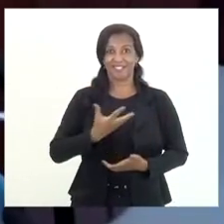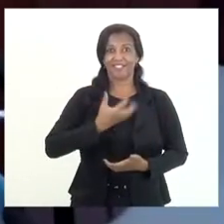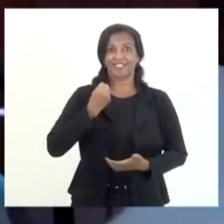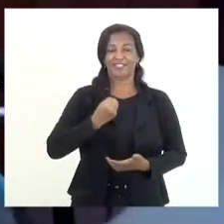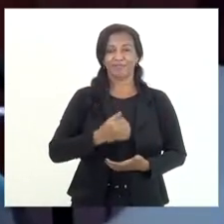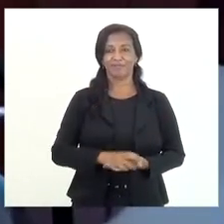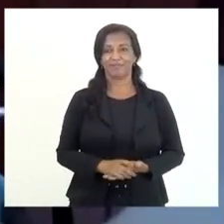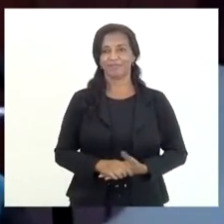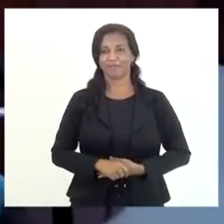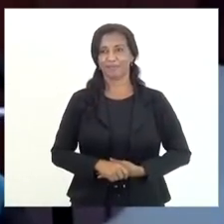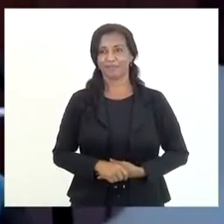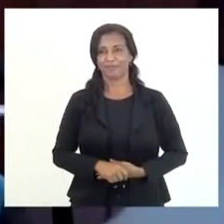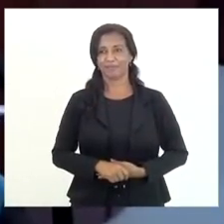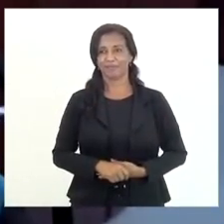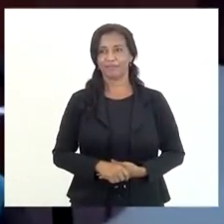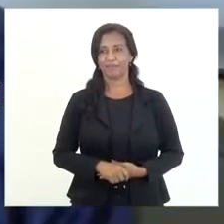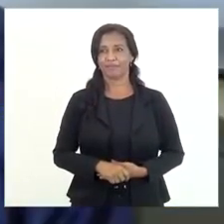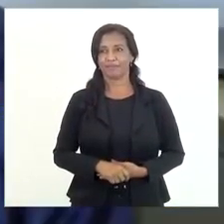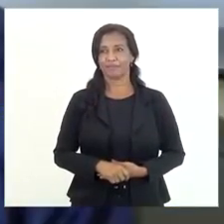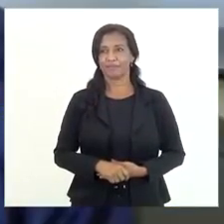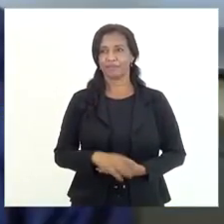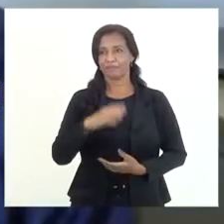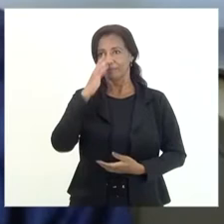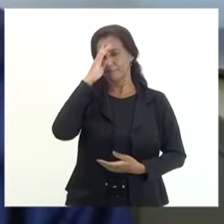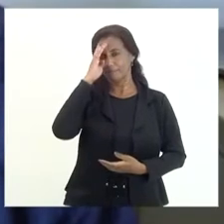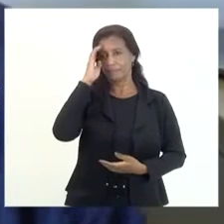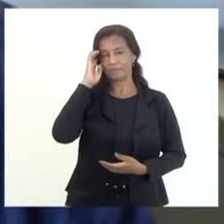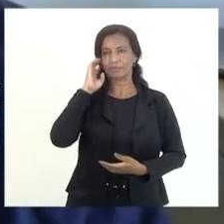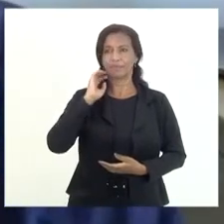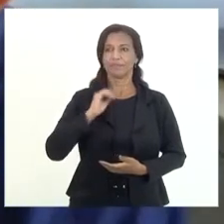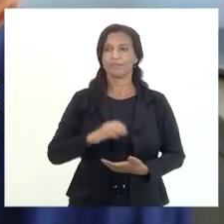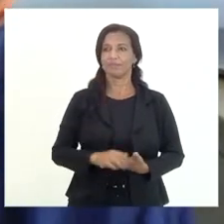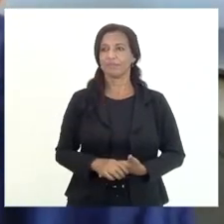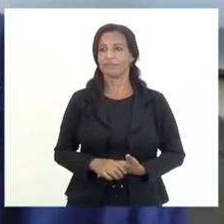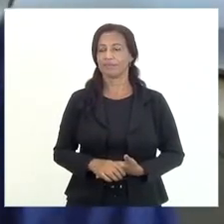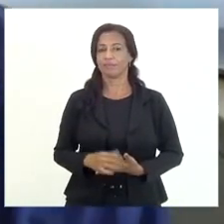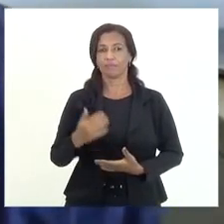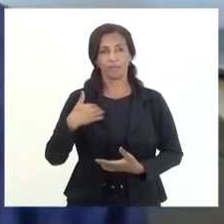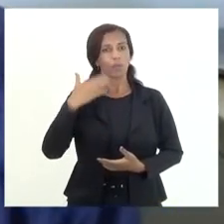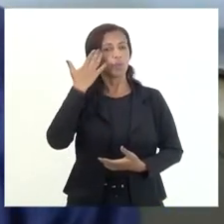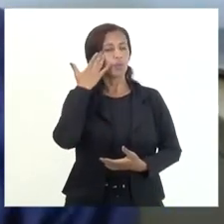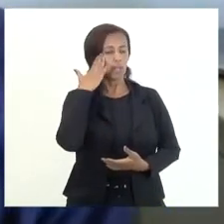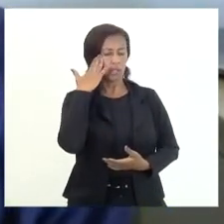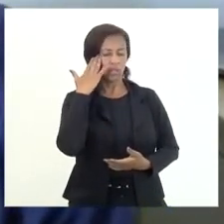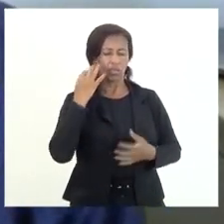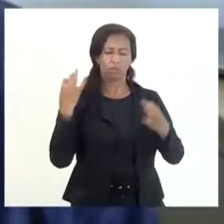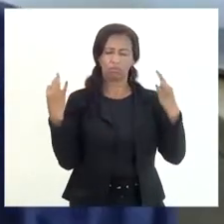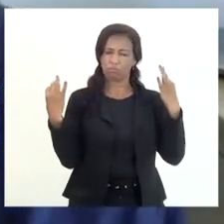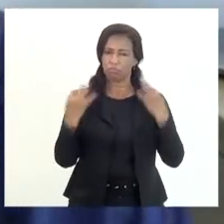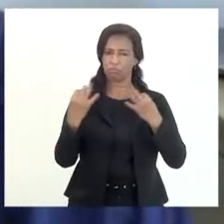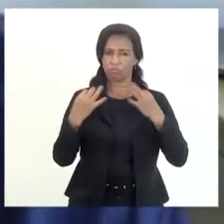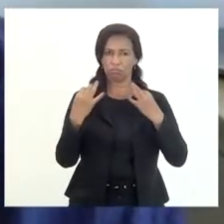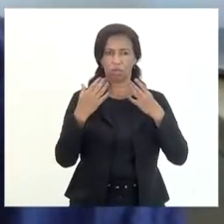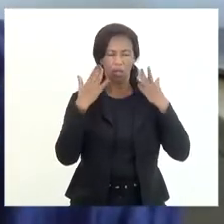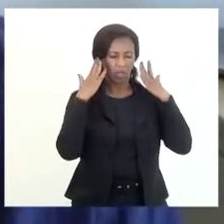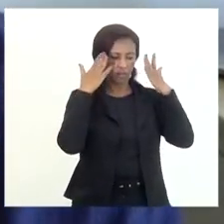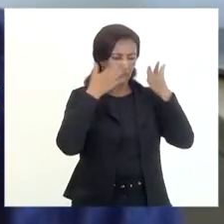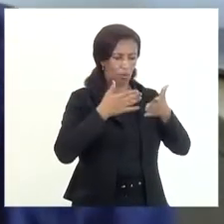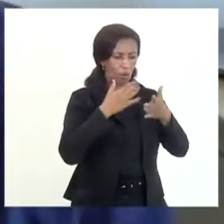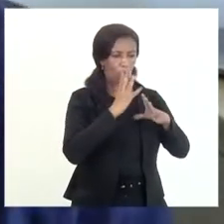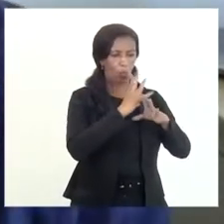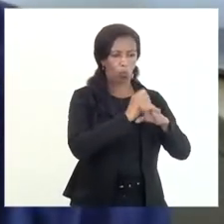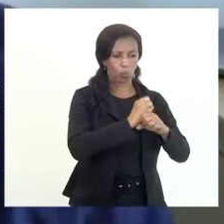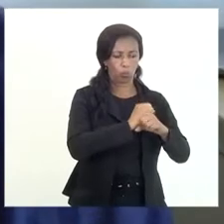digamos eu entendi perfeitamente o enfoque contábil e o enfoque